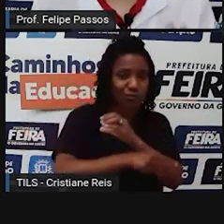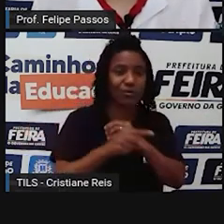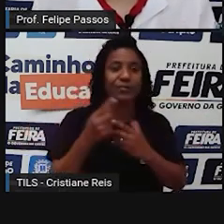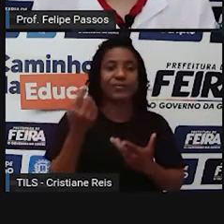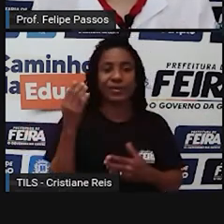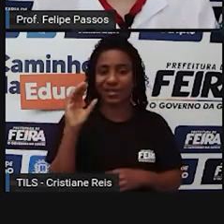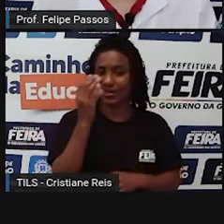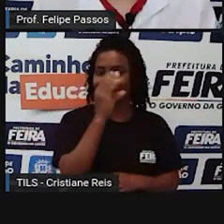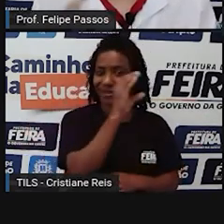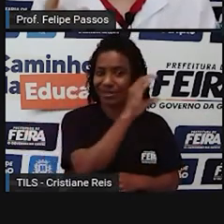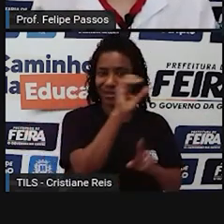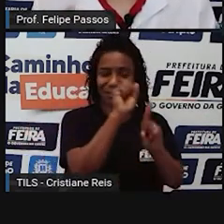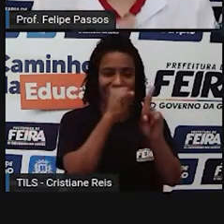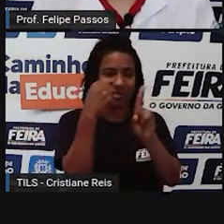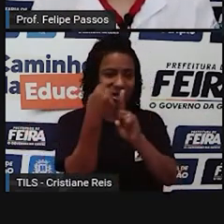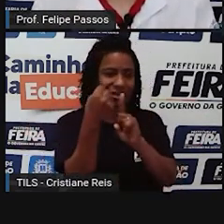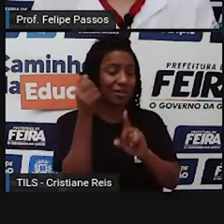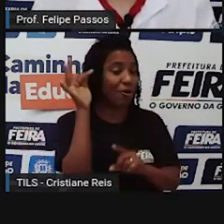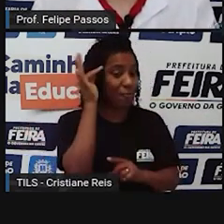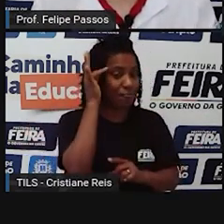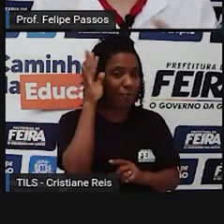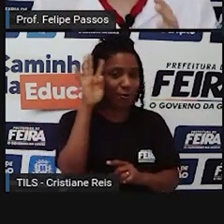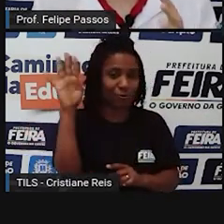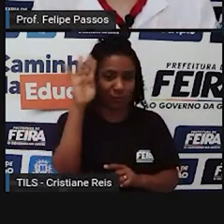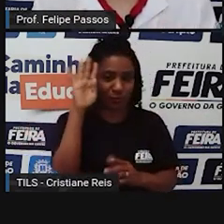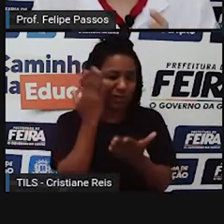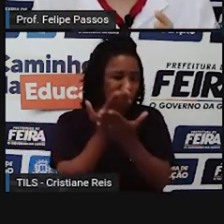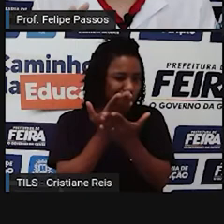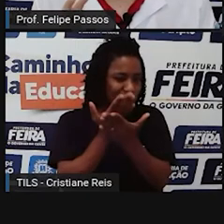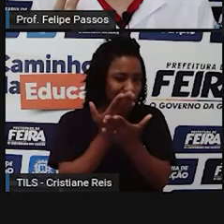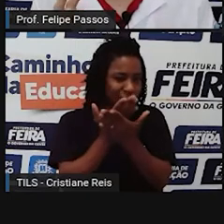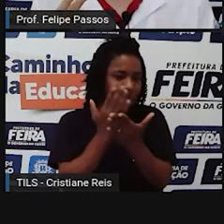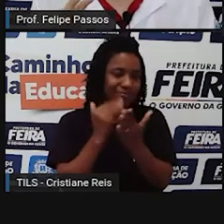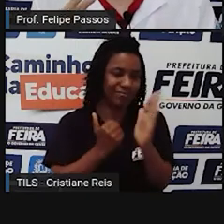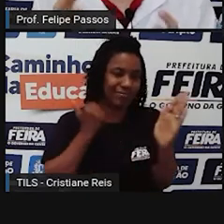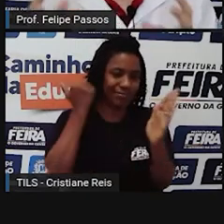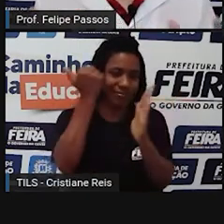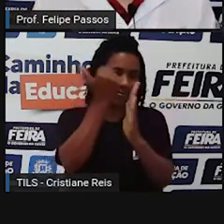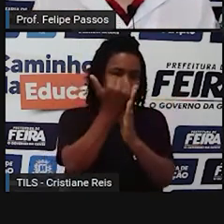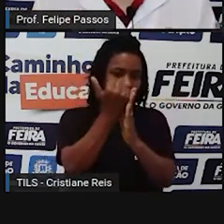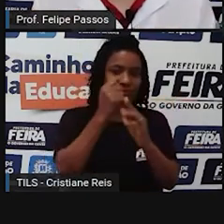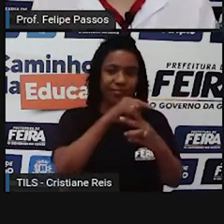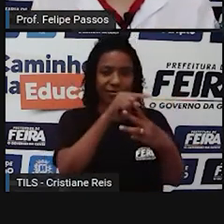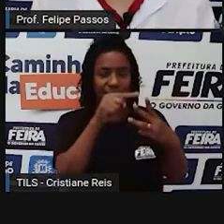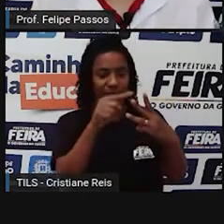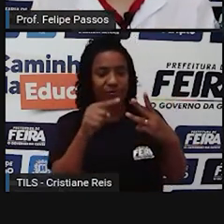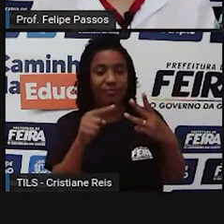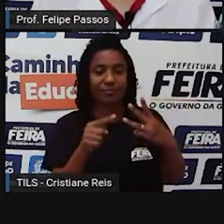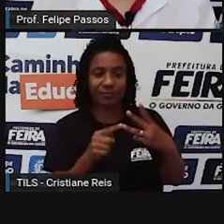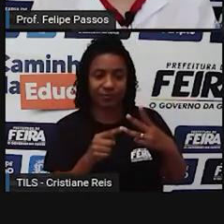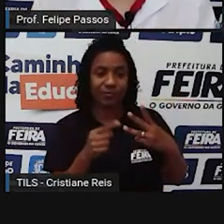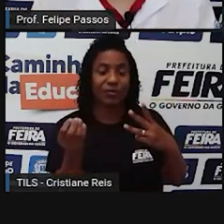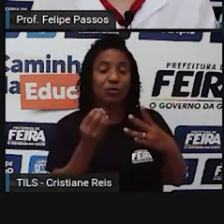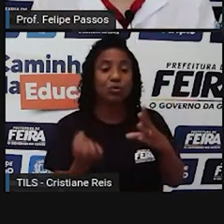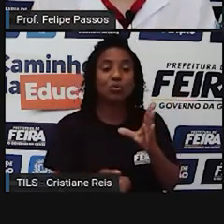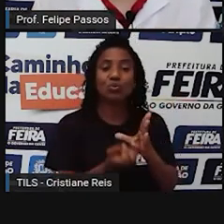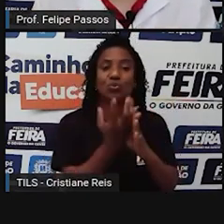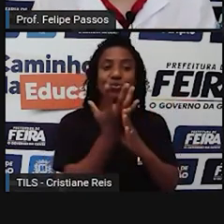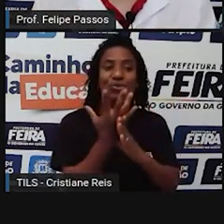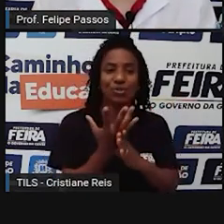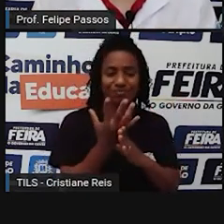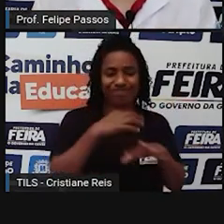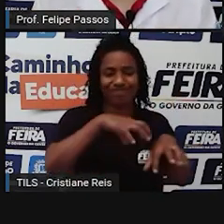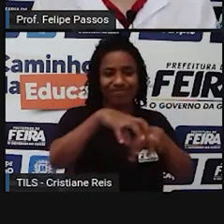filosofia, vai se aprofundar mais nisso aí. Mas eu separei esses três estágios, digamos assim, da nossa